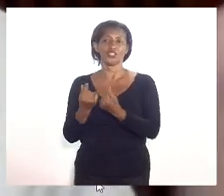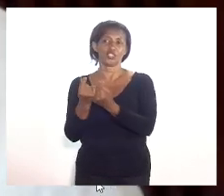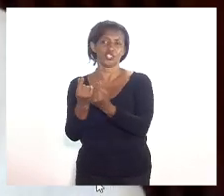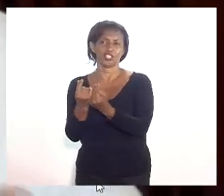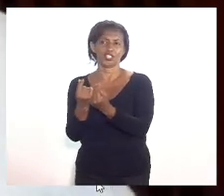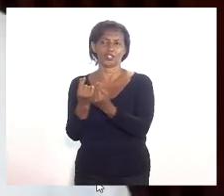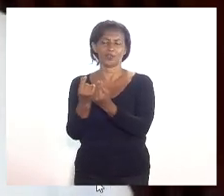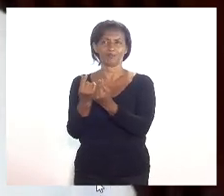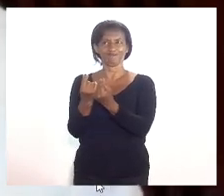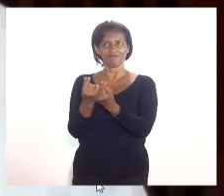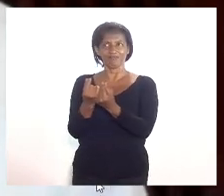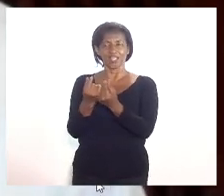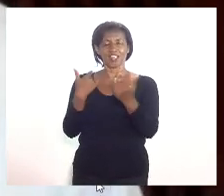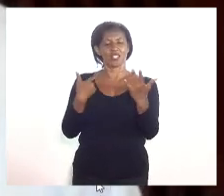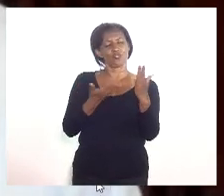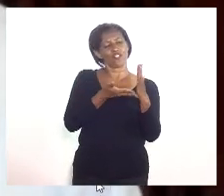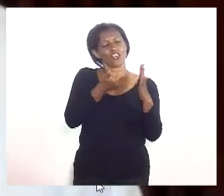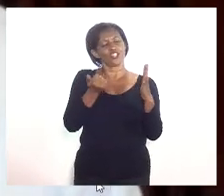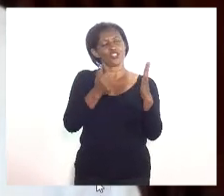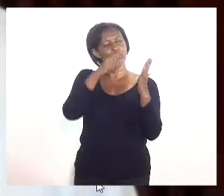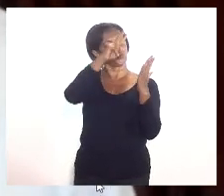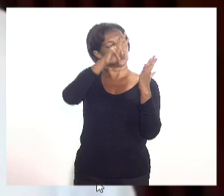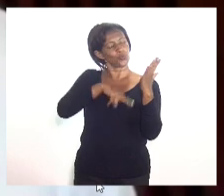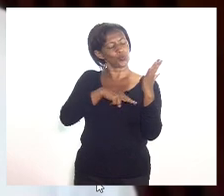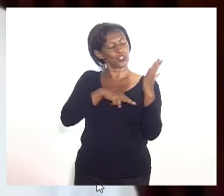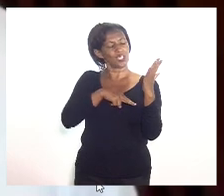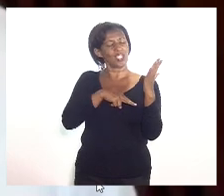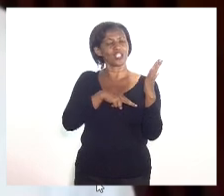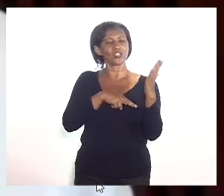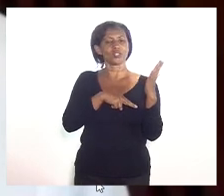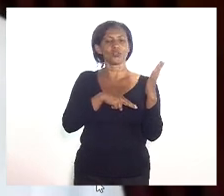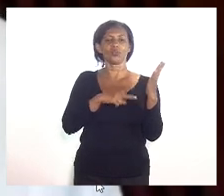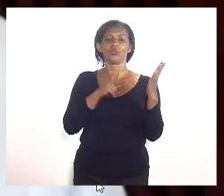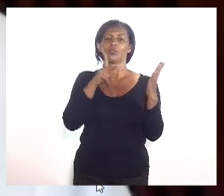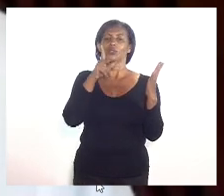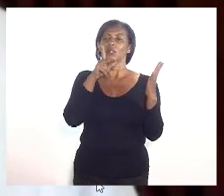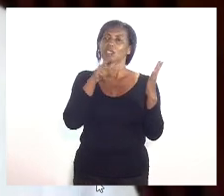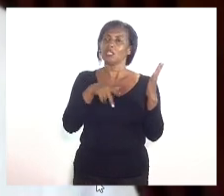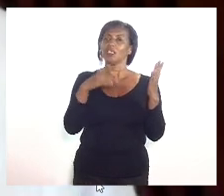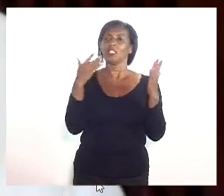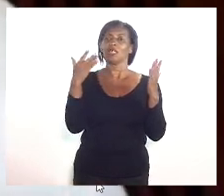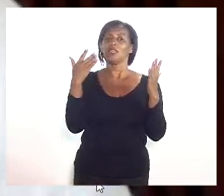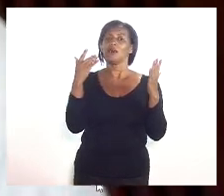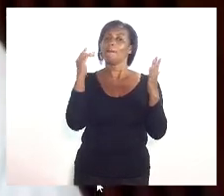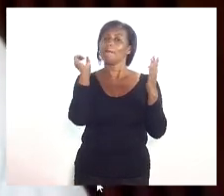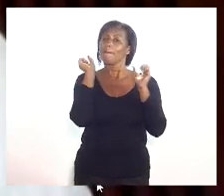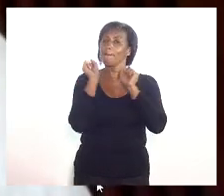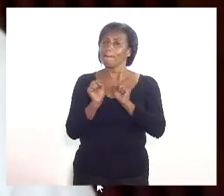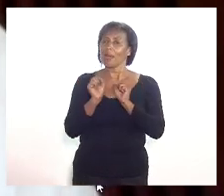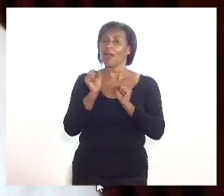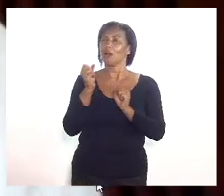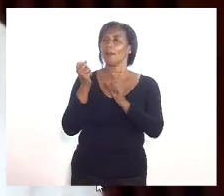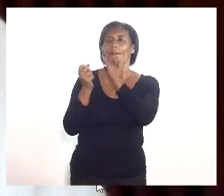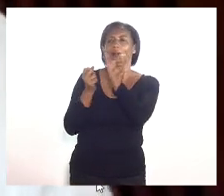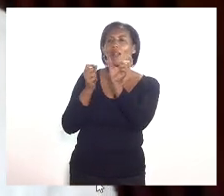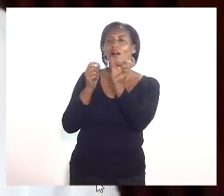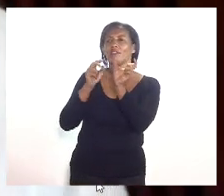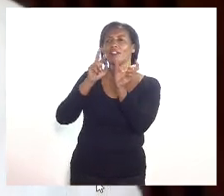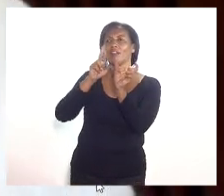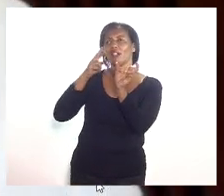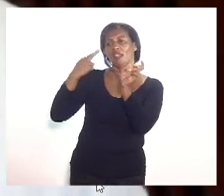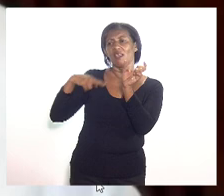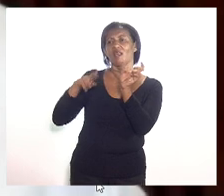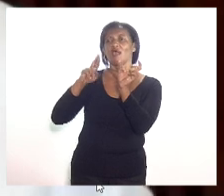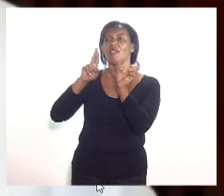deixando submetido como propôs o deputado Luiz Paulo parando em religião, mas não acolhendo o